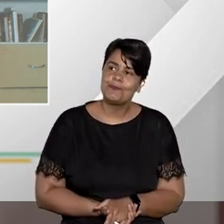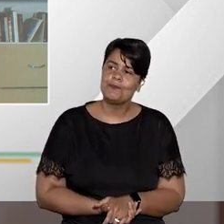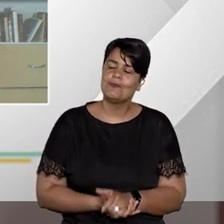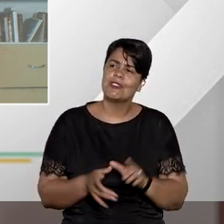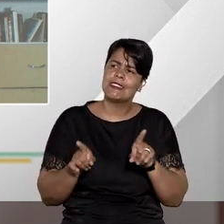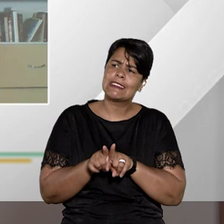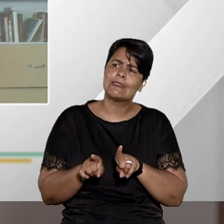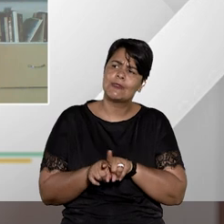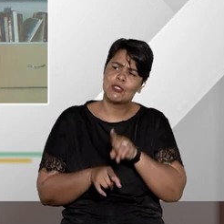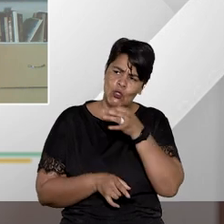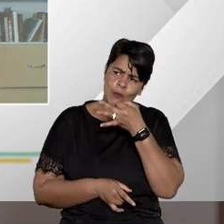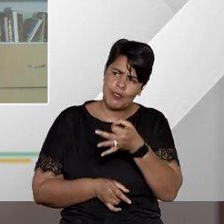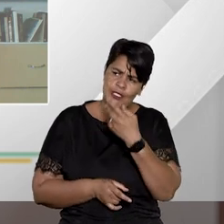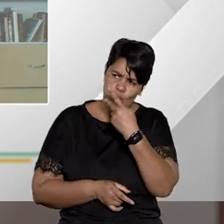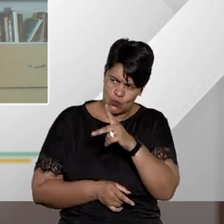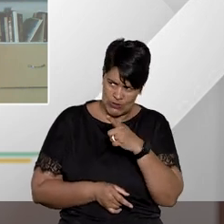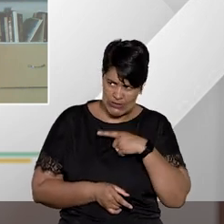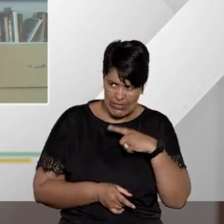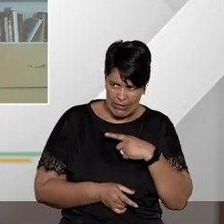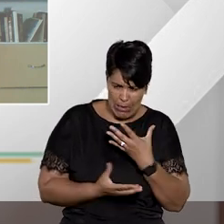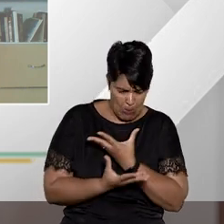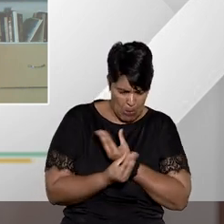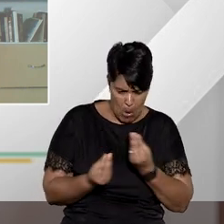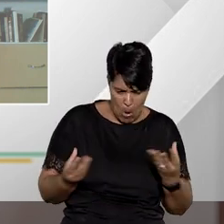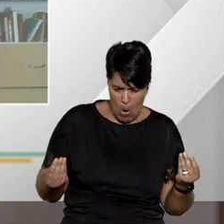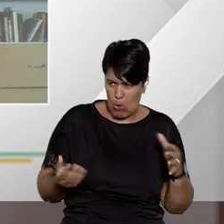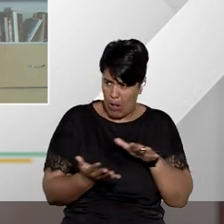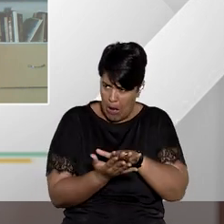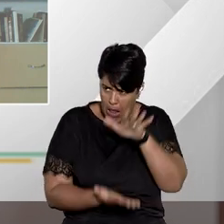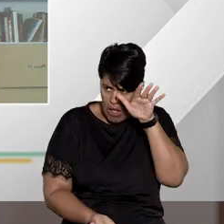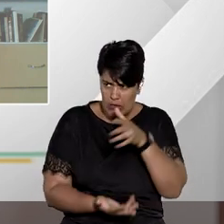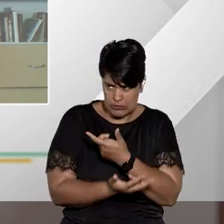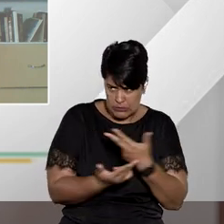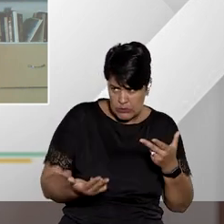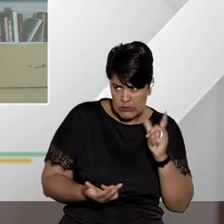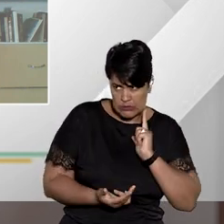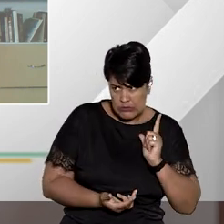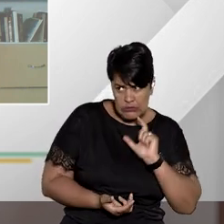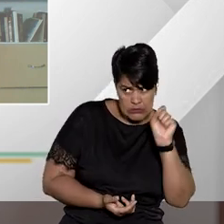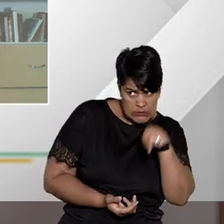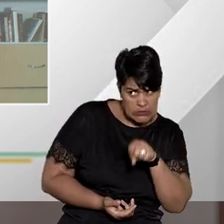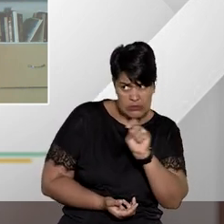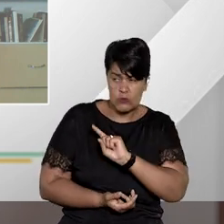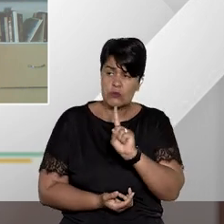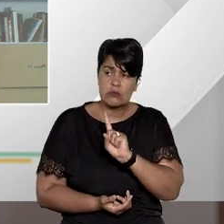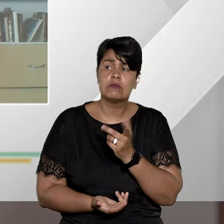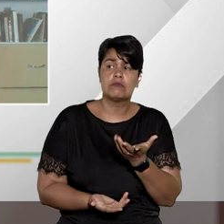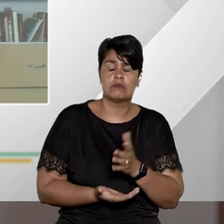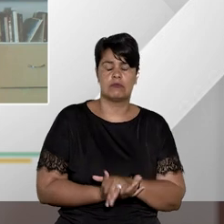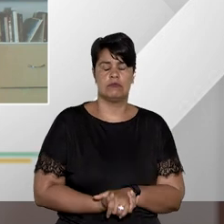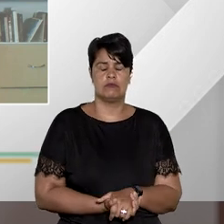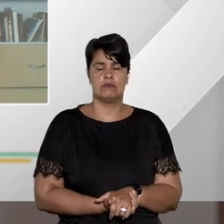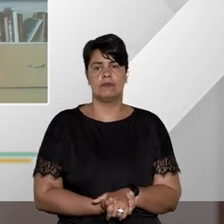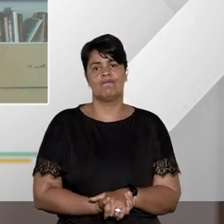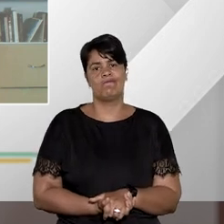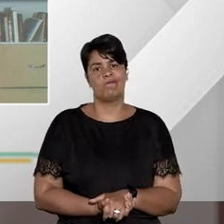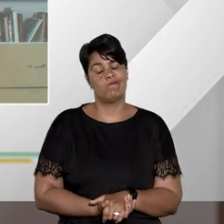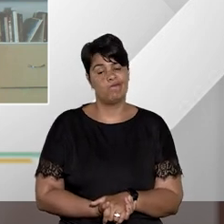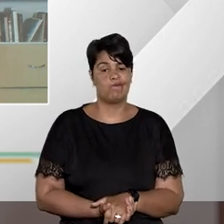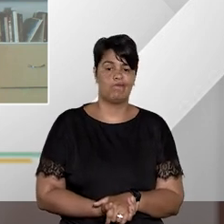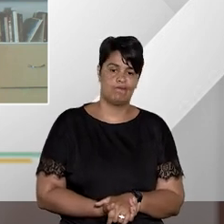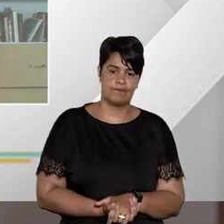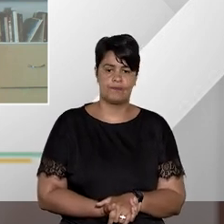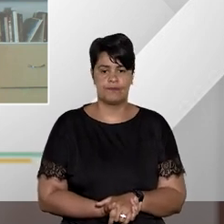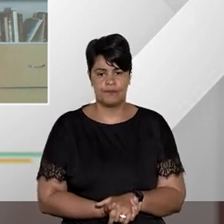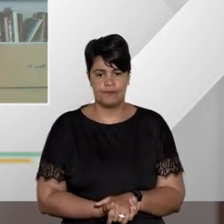e na sua opinião realmente há excessos no que tange a impetração deste remédio constitucional? Vamos pensar nos